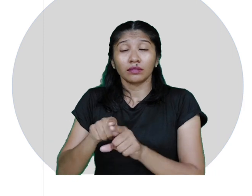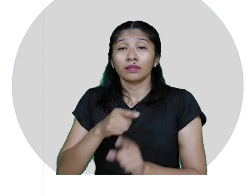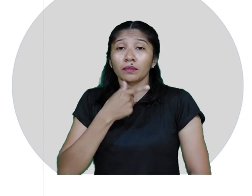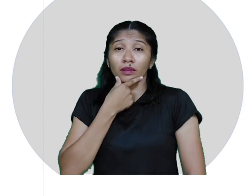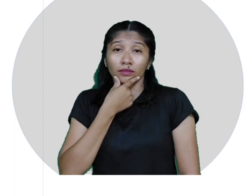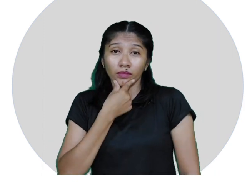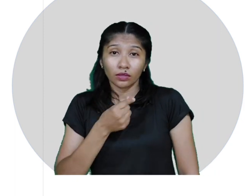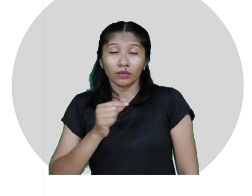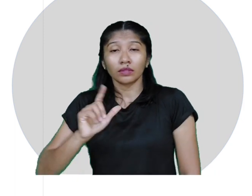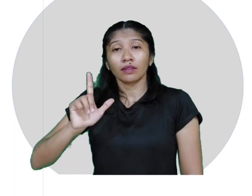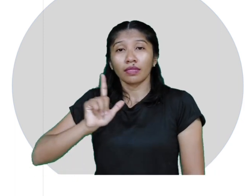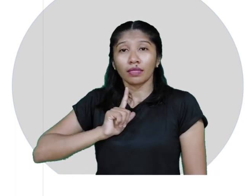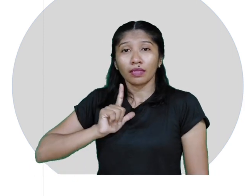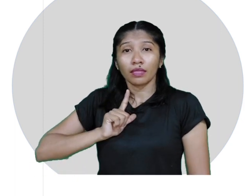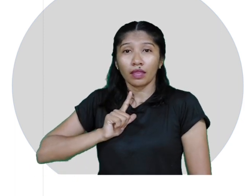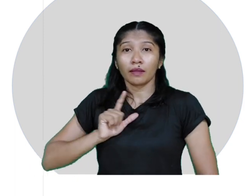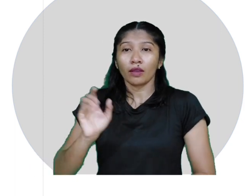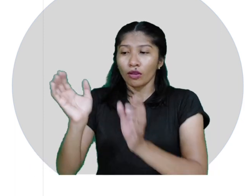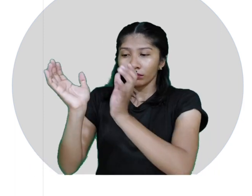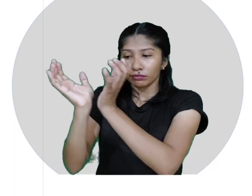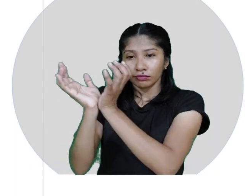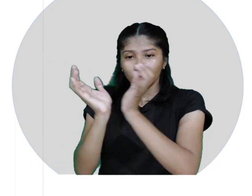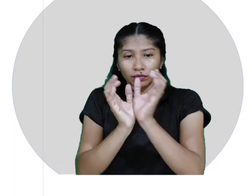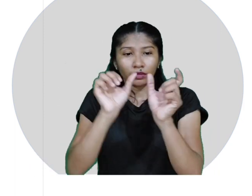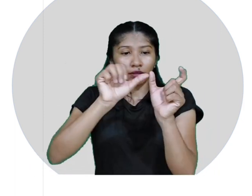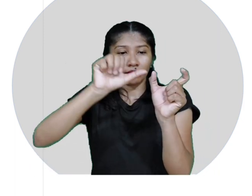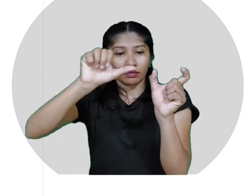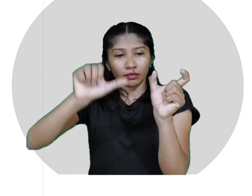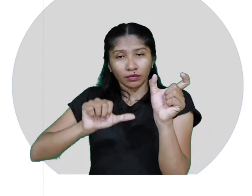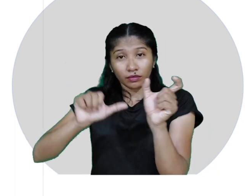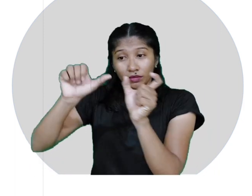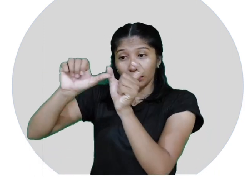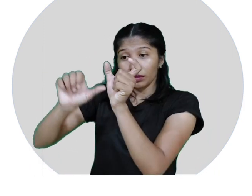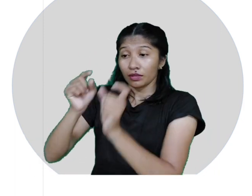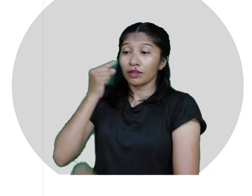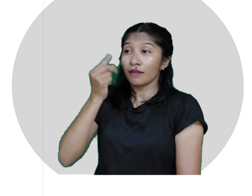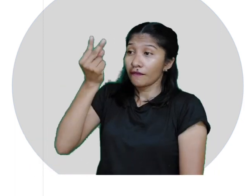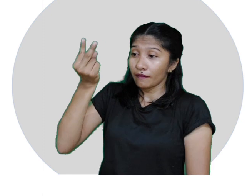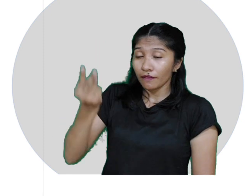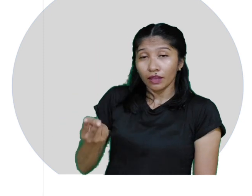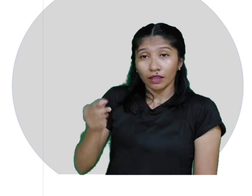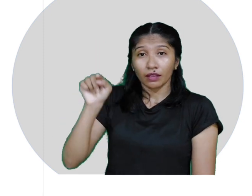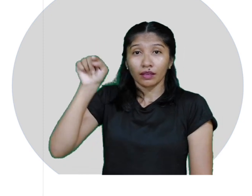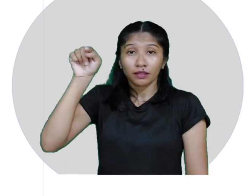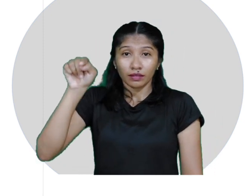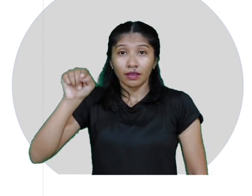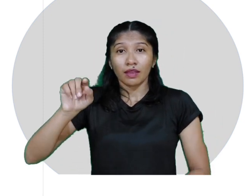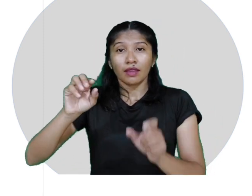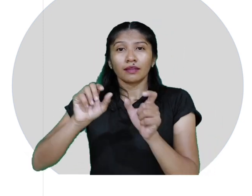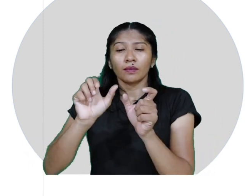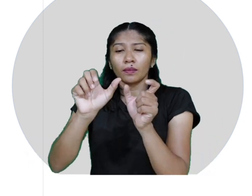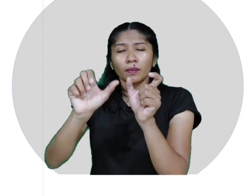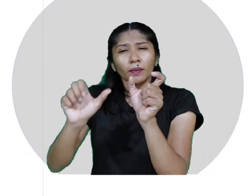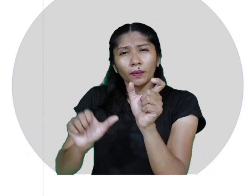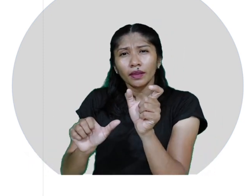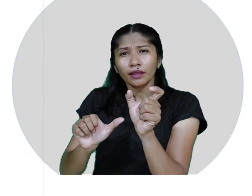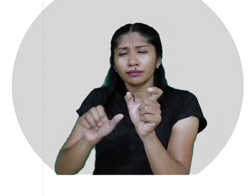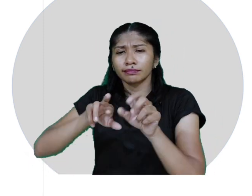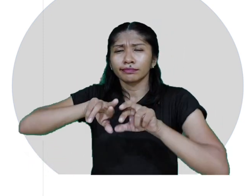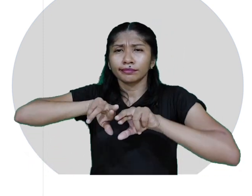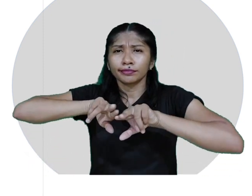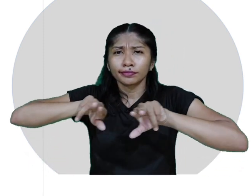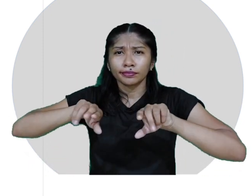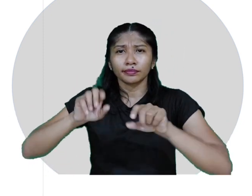possui este conjunto de desinências. Se observarmos bem, as desinências são bastante repetidas. O